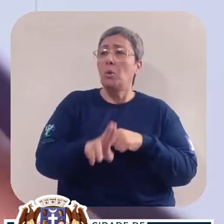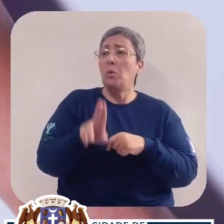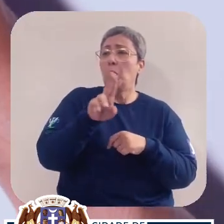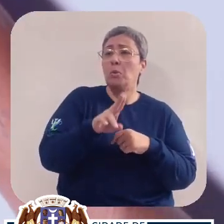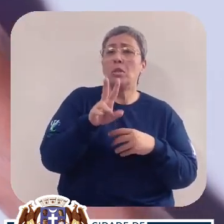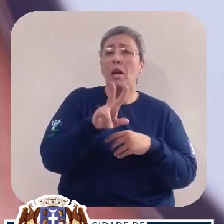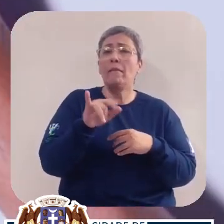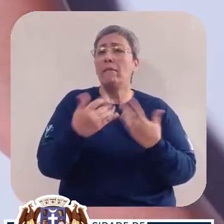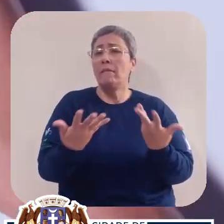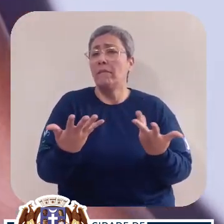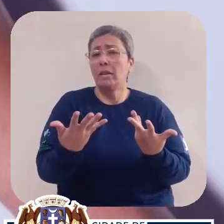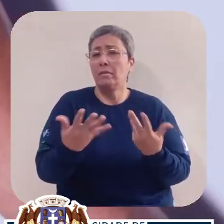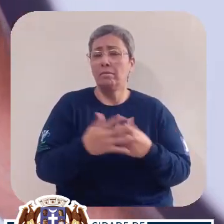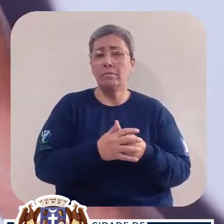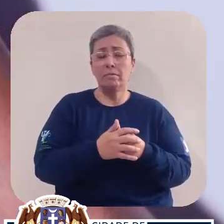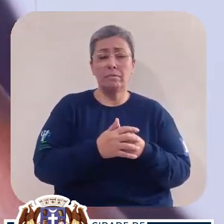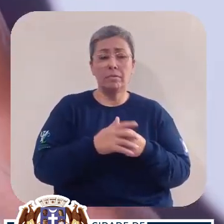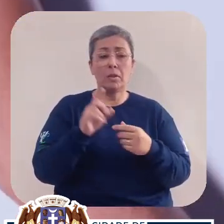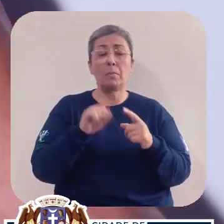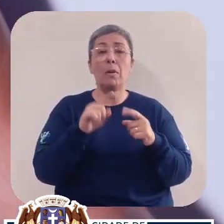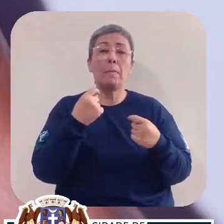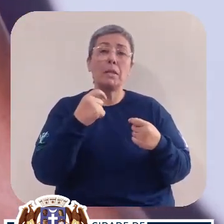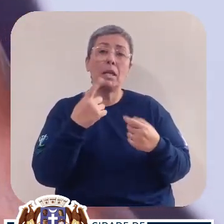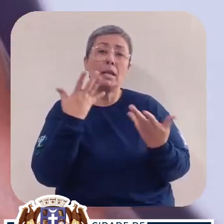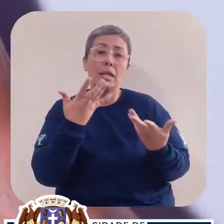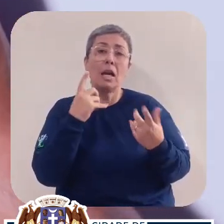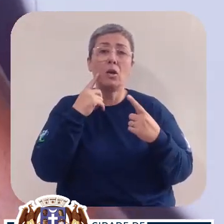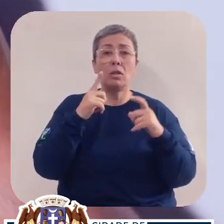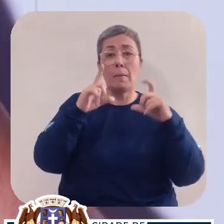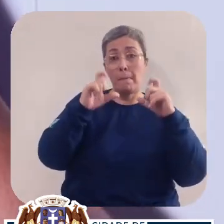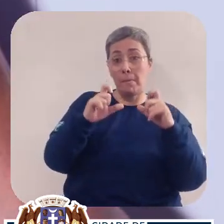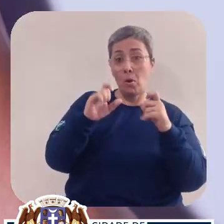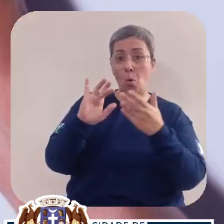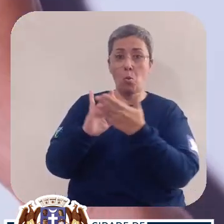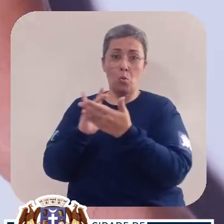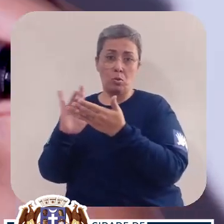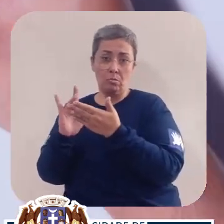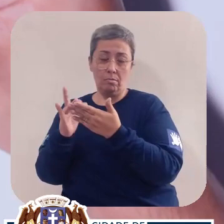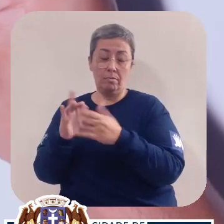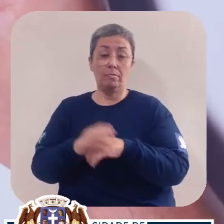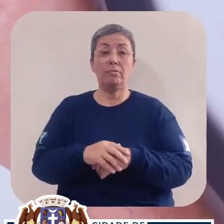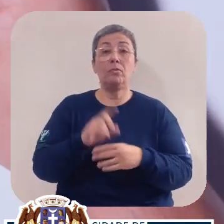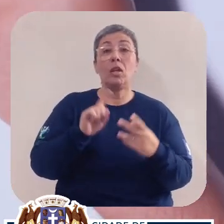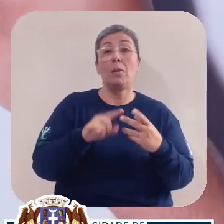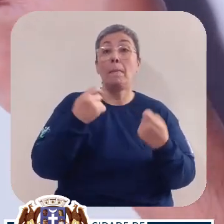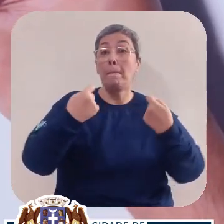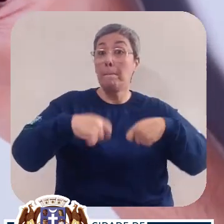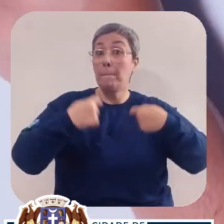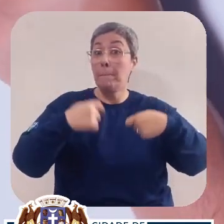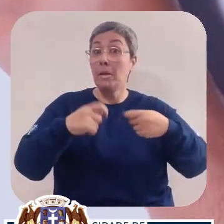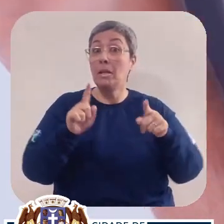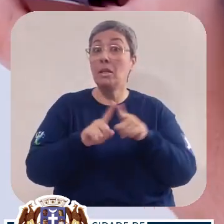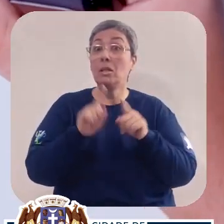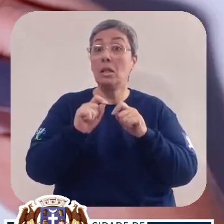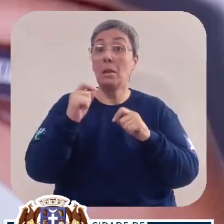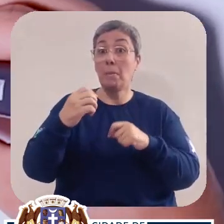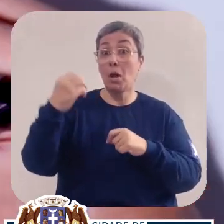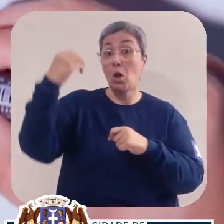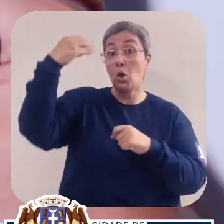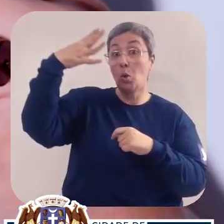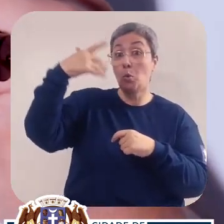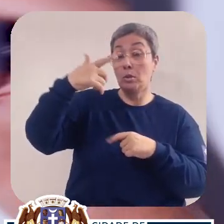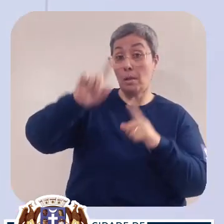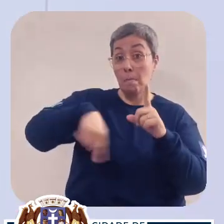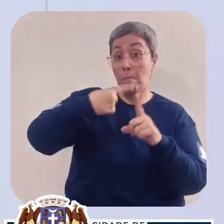recurso vou utilizar. Você pretende usar uma câmera ou um celular? Vai precisar de